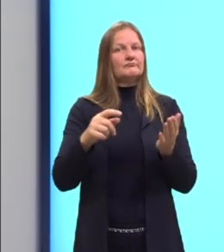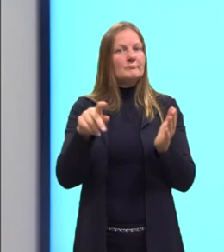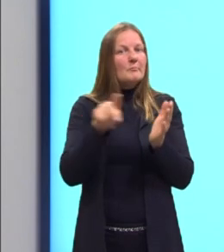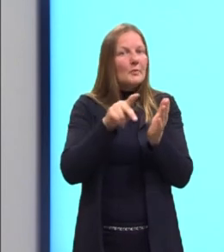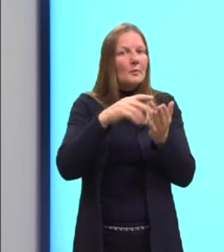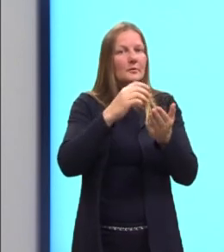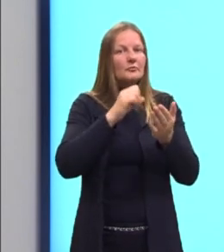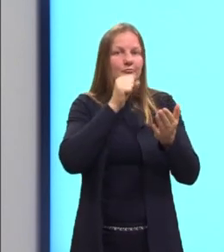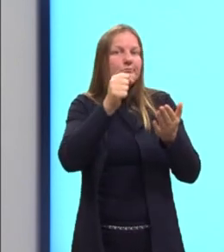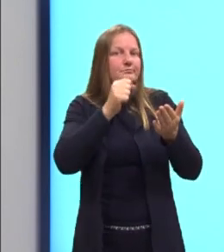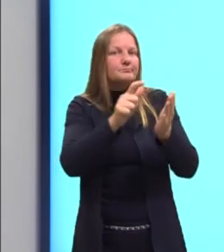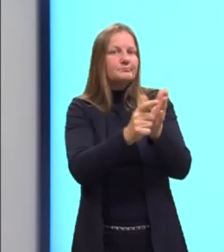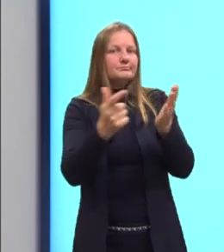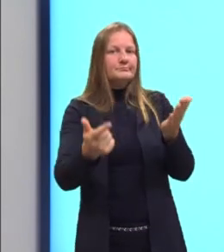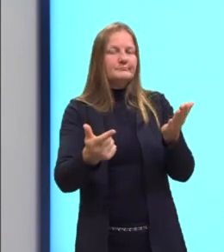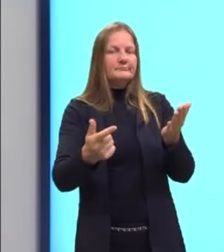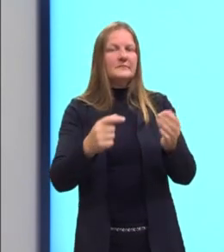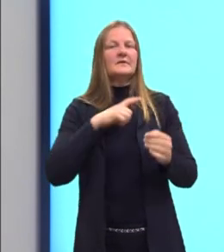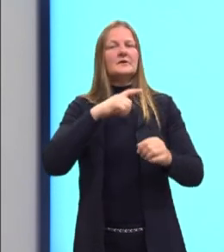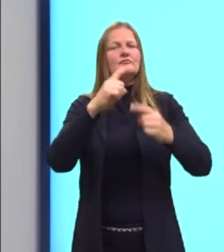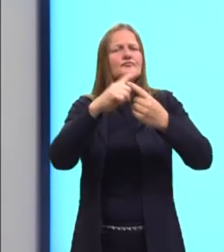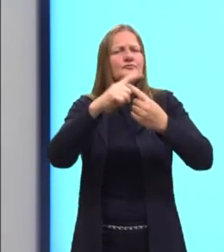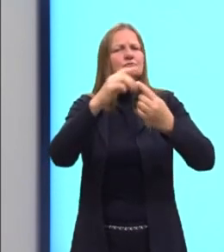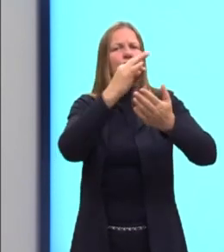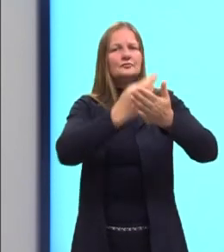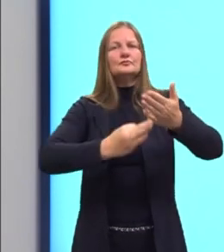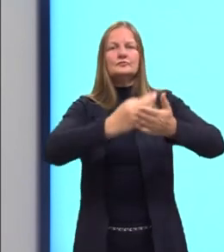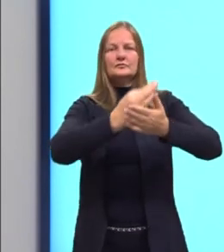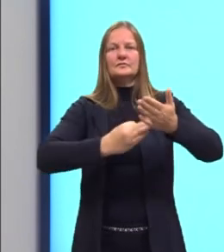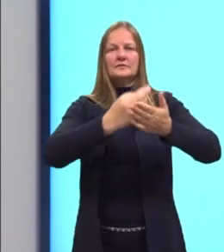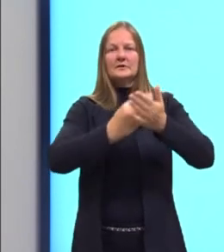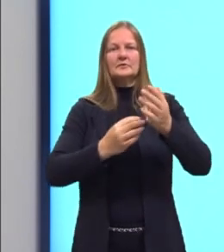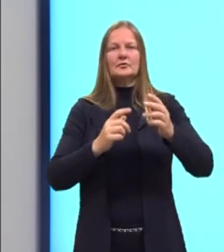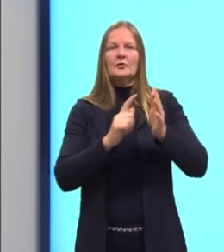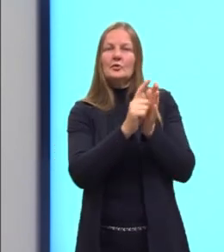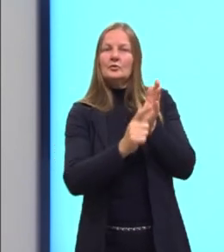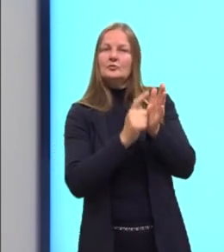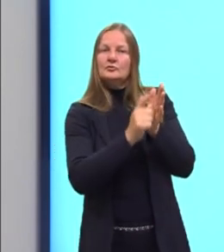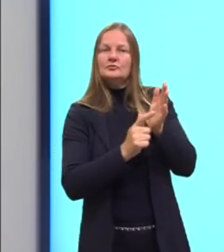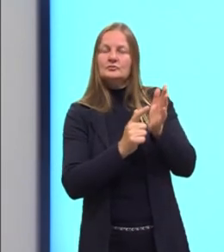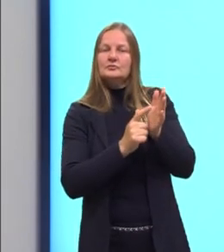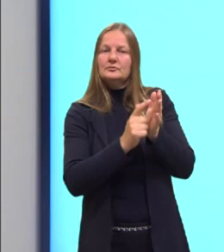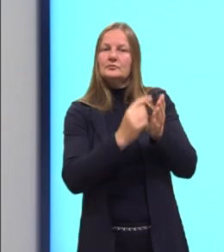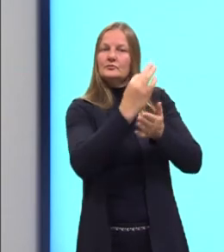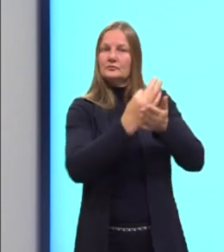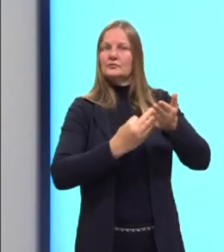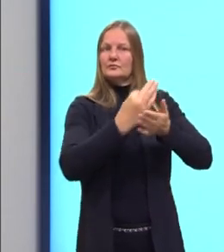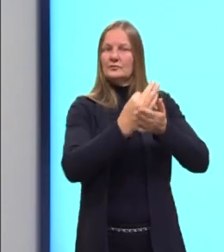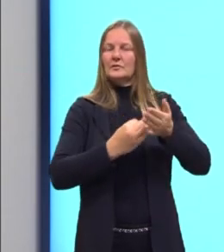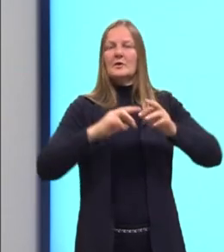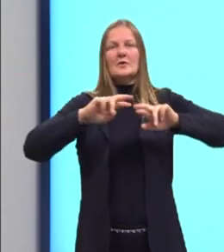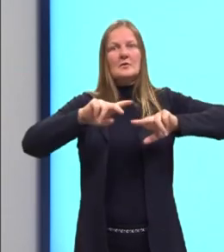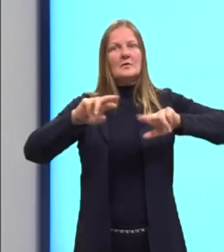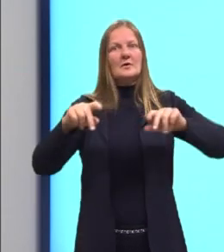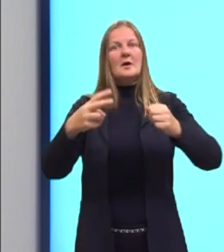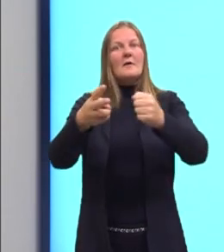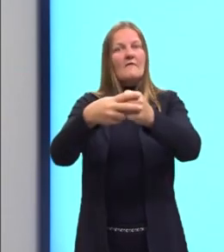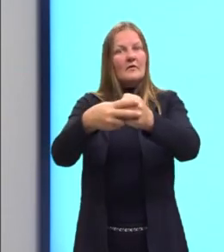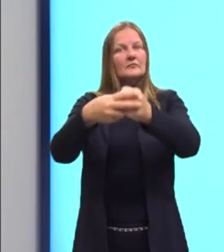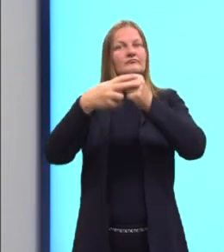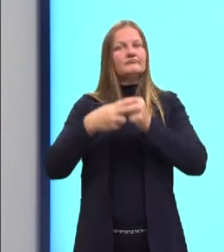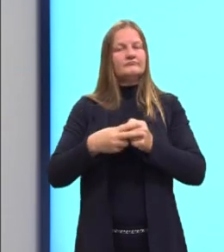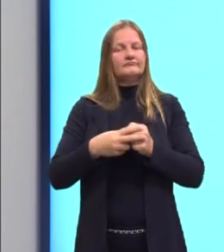nos traz, esses tipos de textos, esses gêneros textuais, eles nos trazem muita voz passiva.